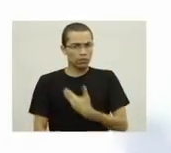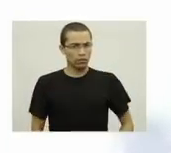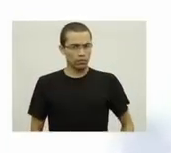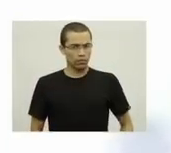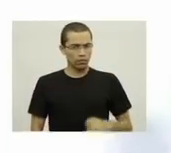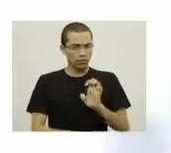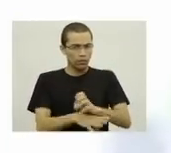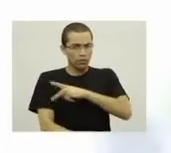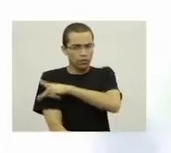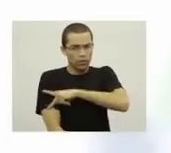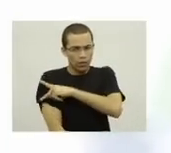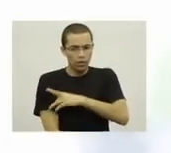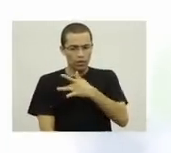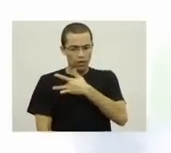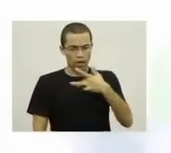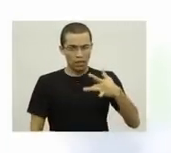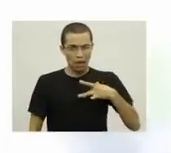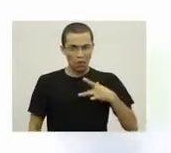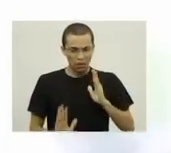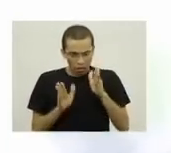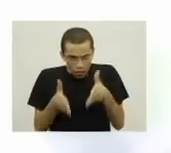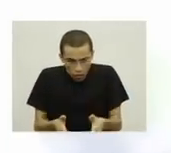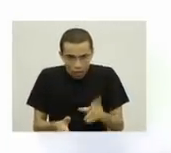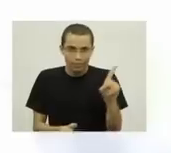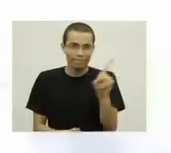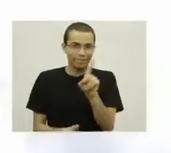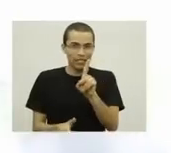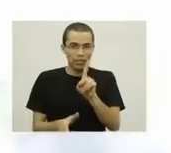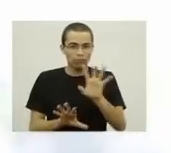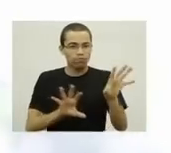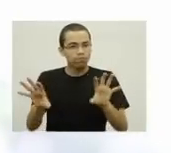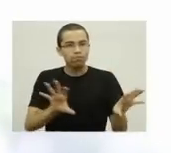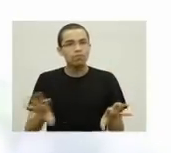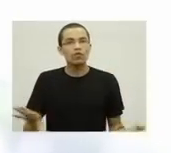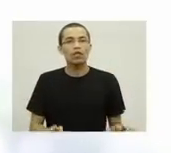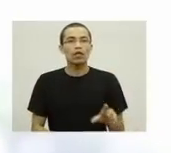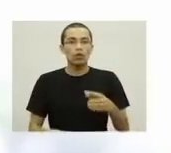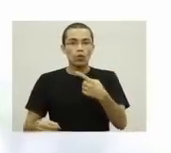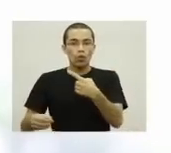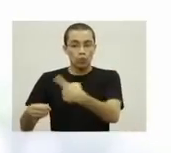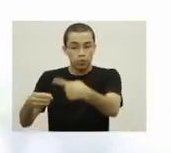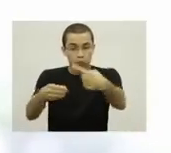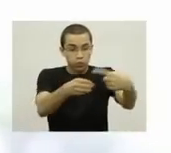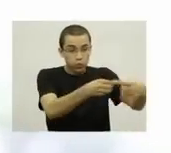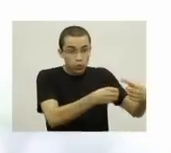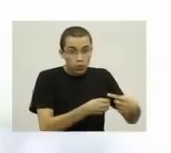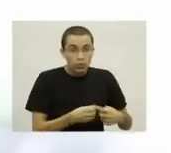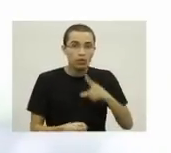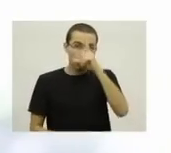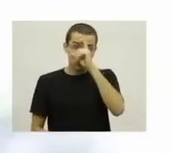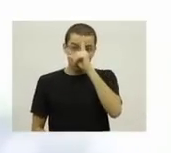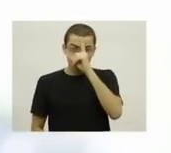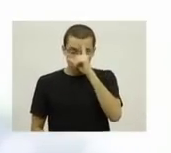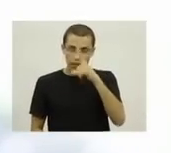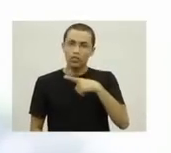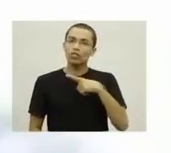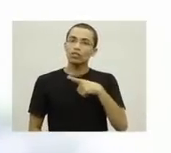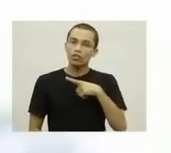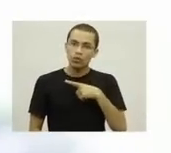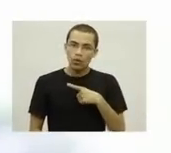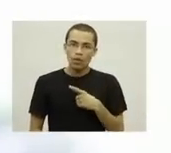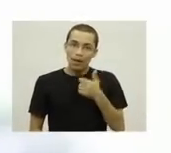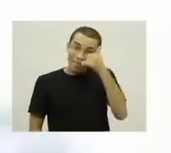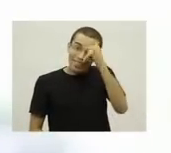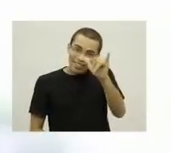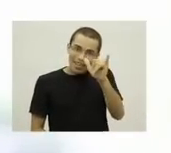descentralizada. Os hospitais do interior, principalmente os regionais, receberam atenção especial para evitar aumentar